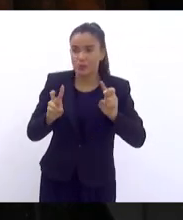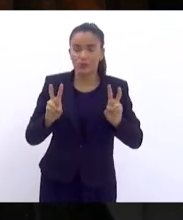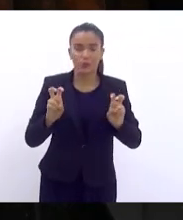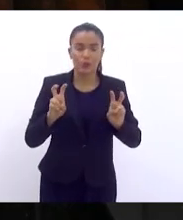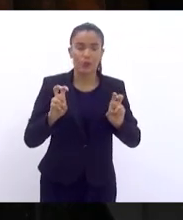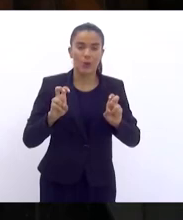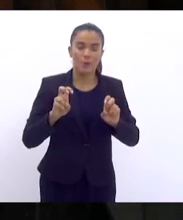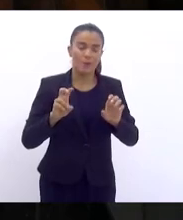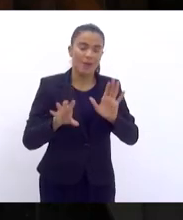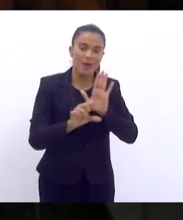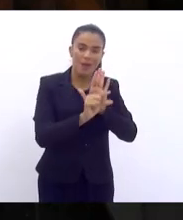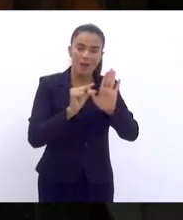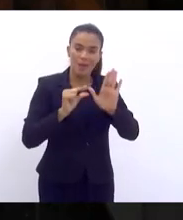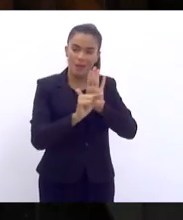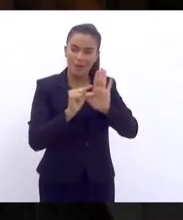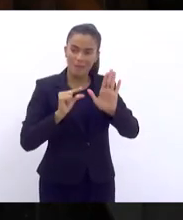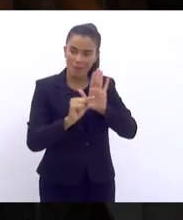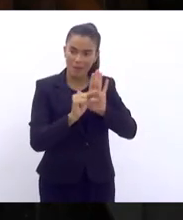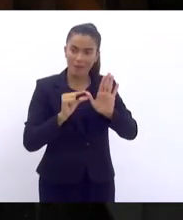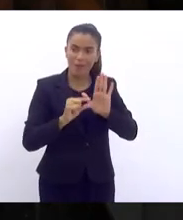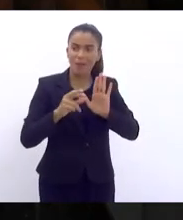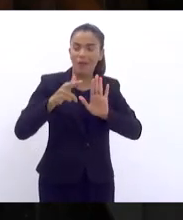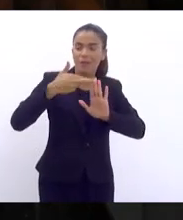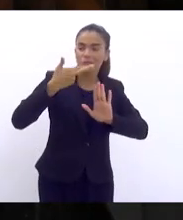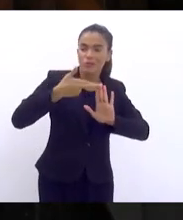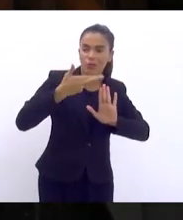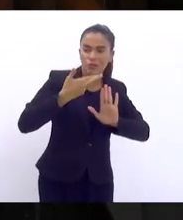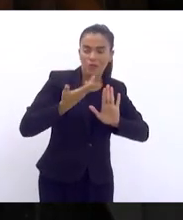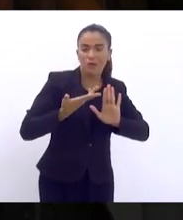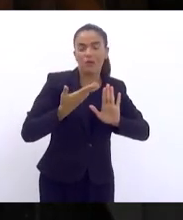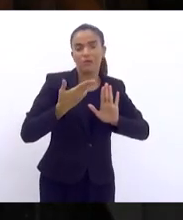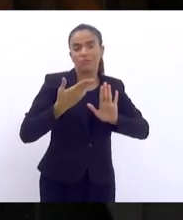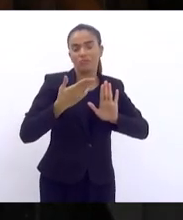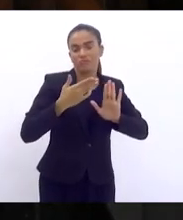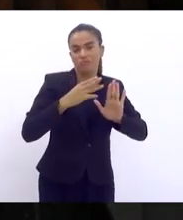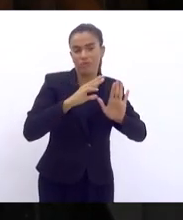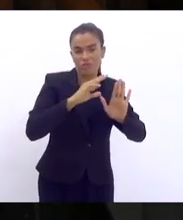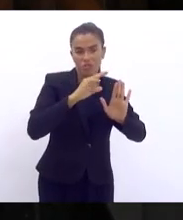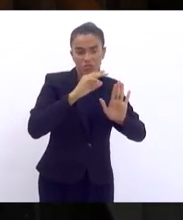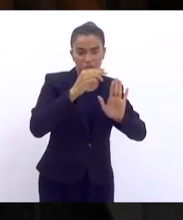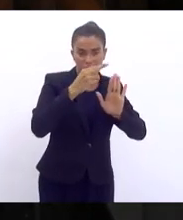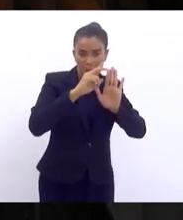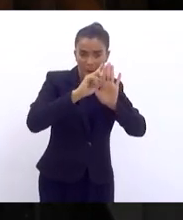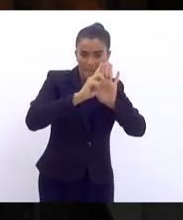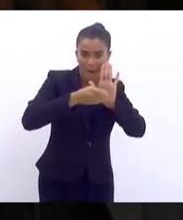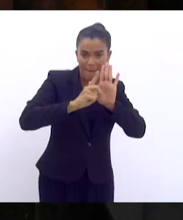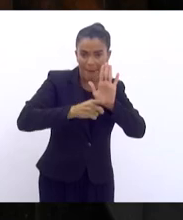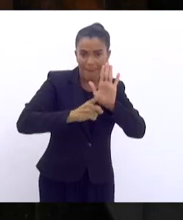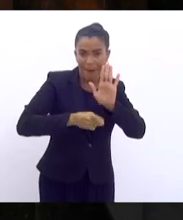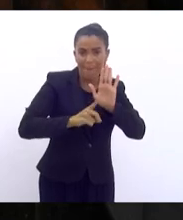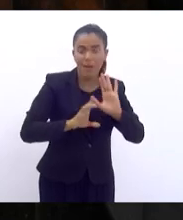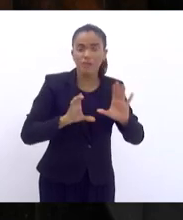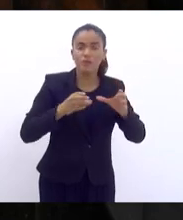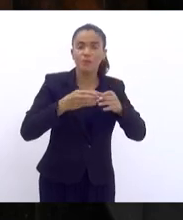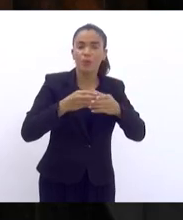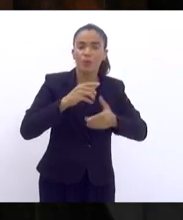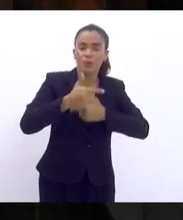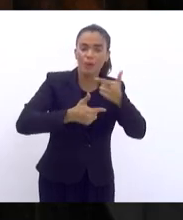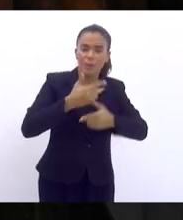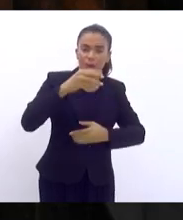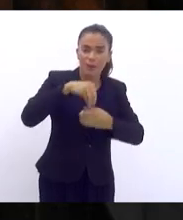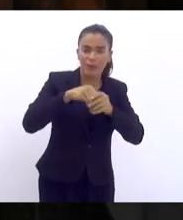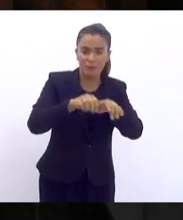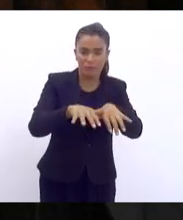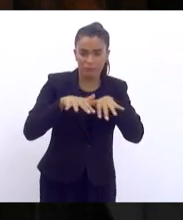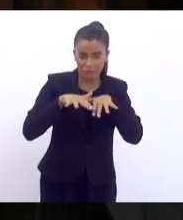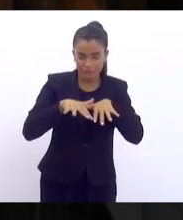do projeto de resolução de regulamentação de frente parlamentar, de